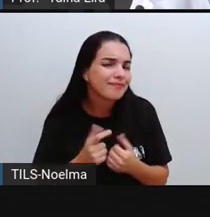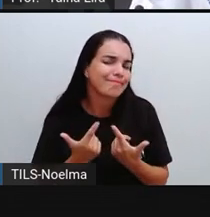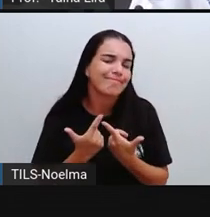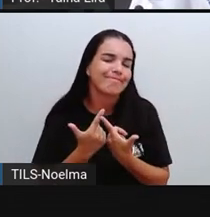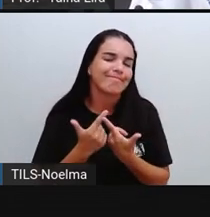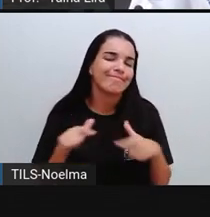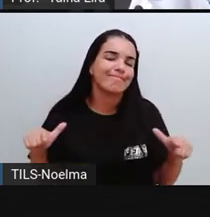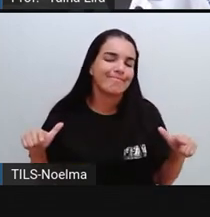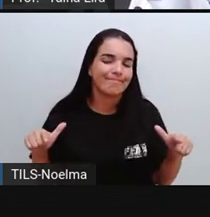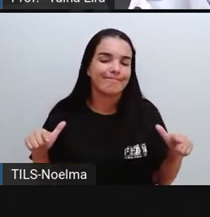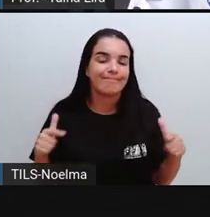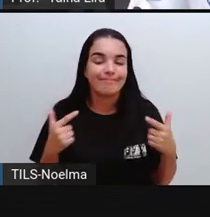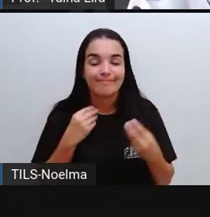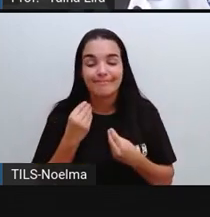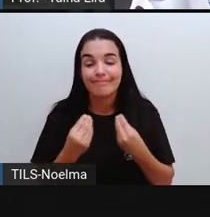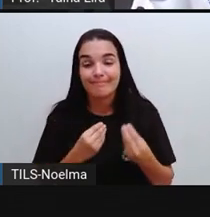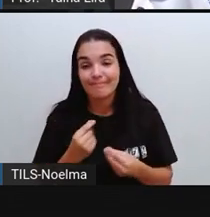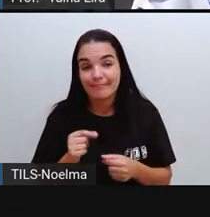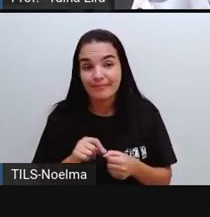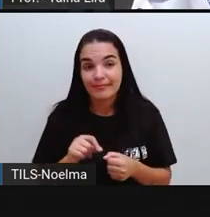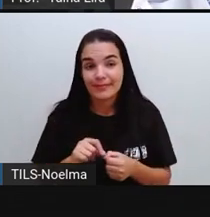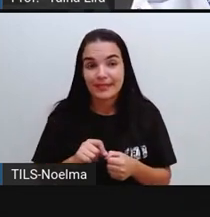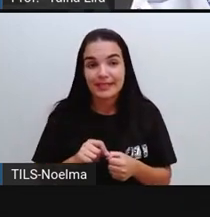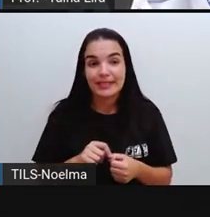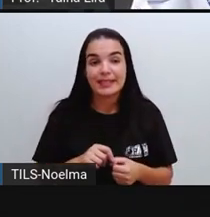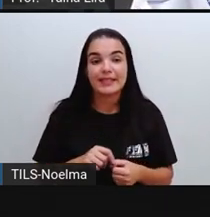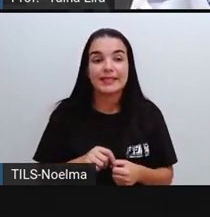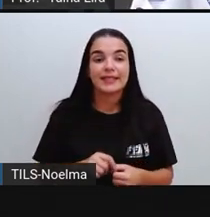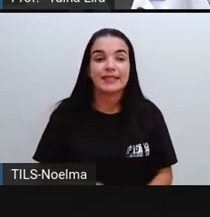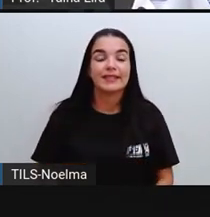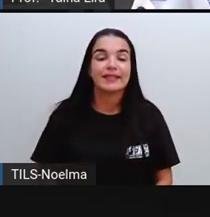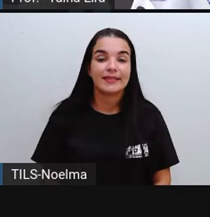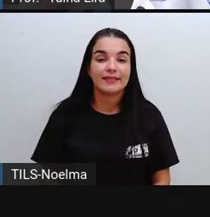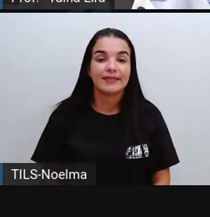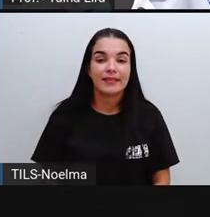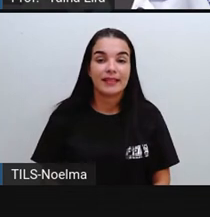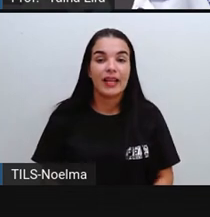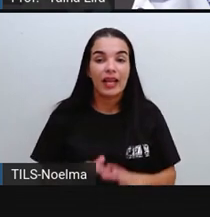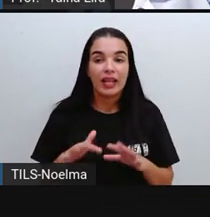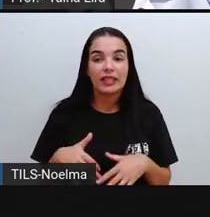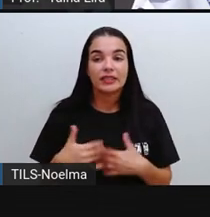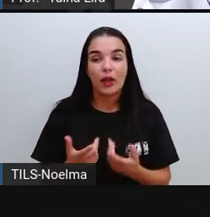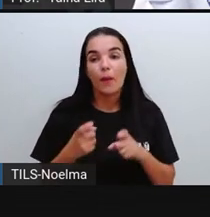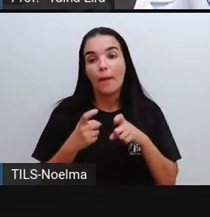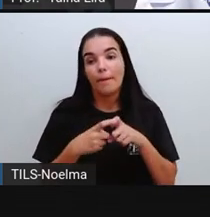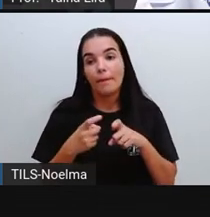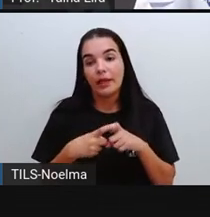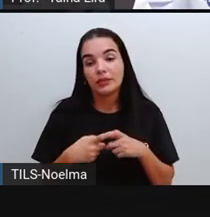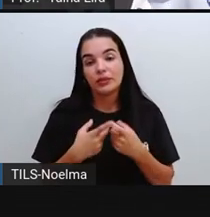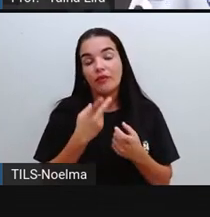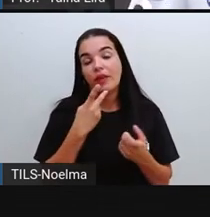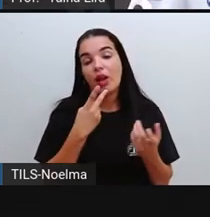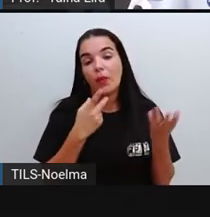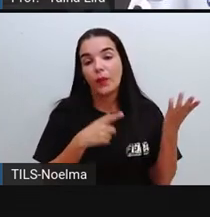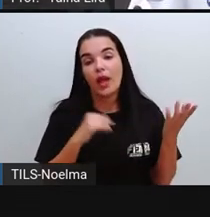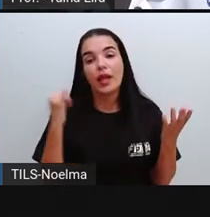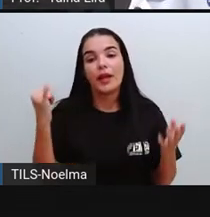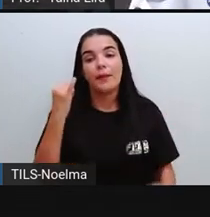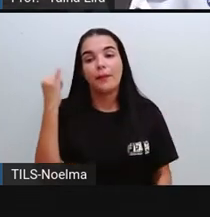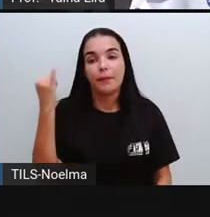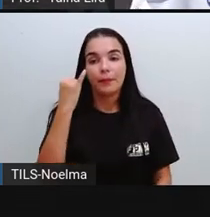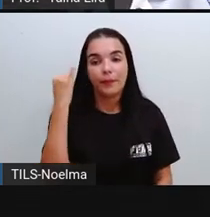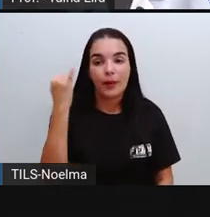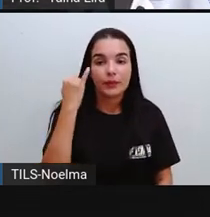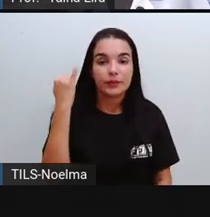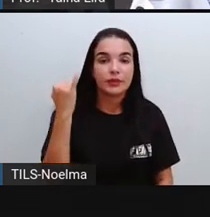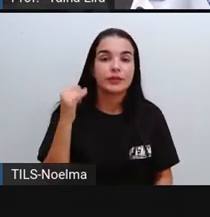crianças não estavam fazendo nenhum tipo de exercício. E aí o médico aqui vai até falando, né? Que é importante a gente